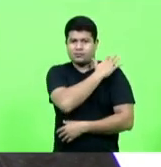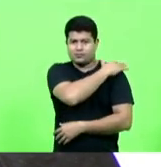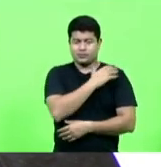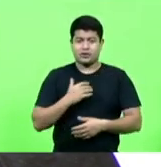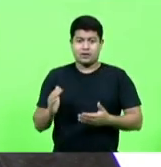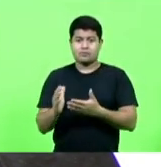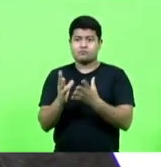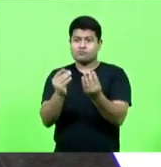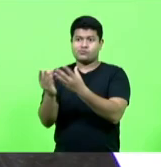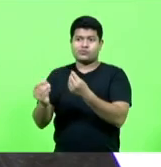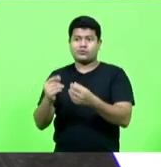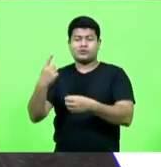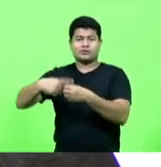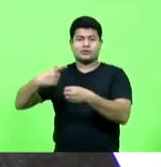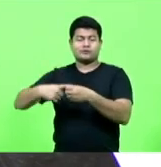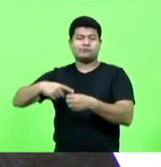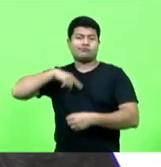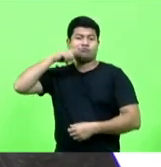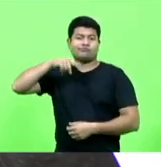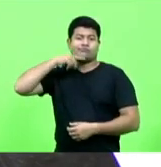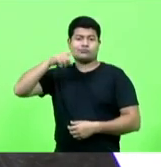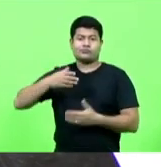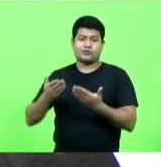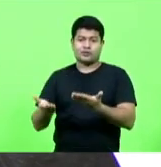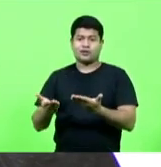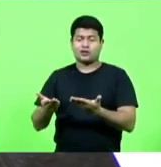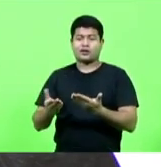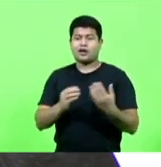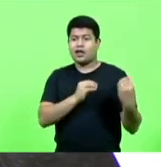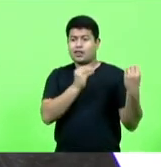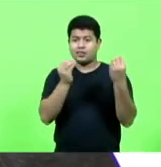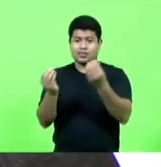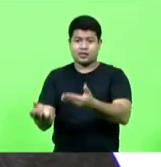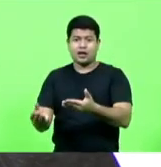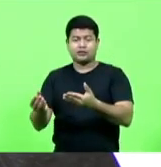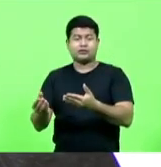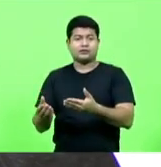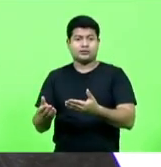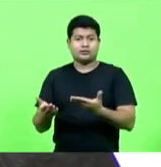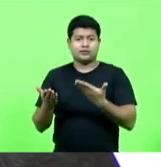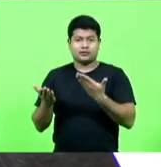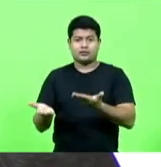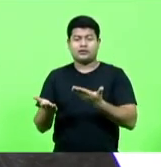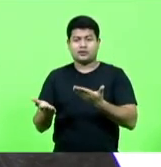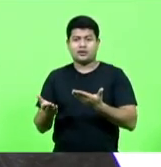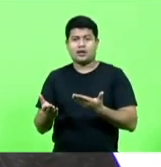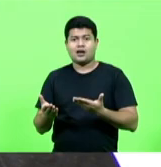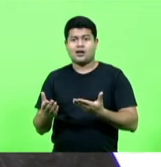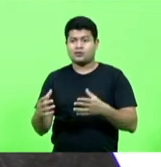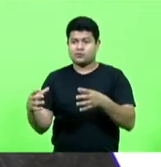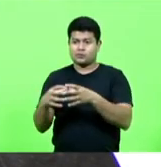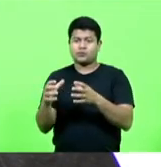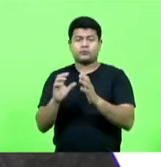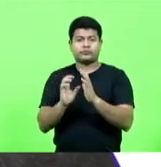muito longe de terem sido honradas com o efetivo policial militar.